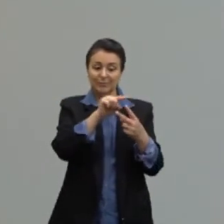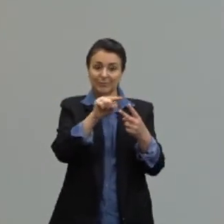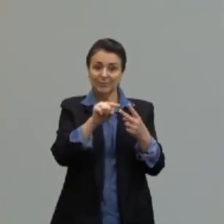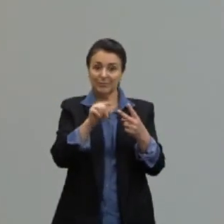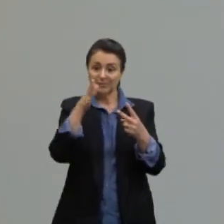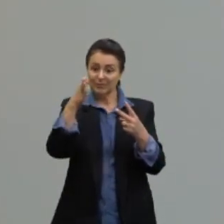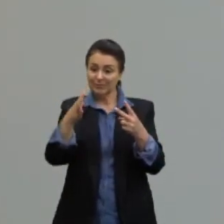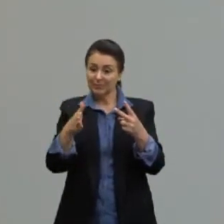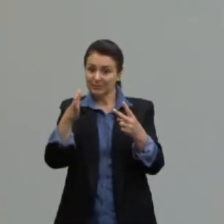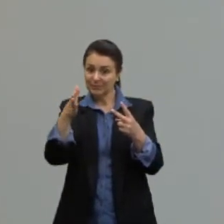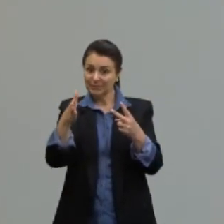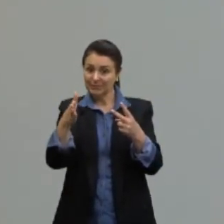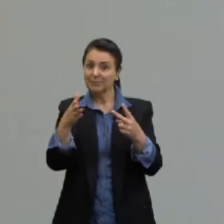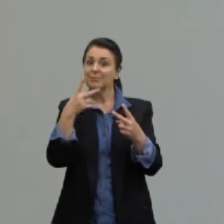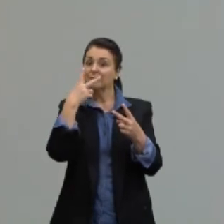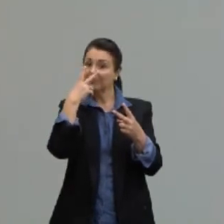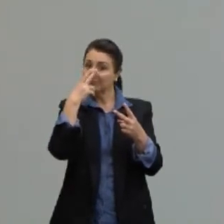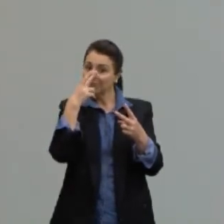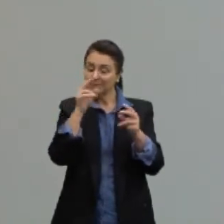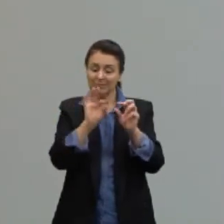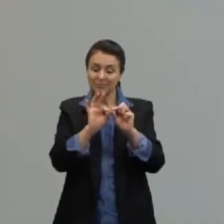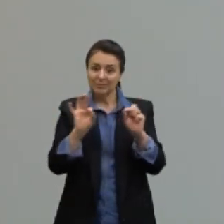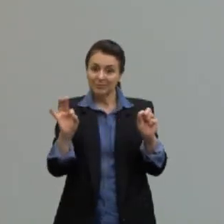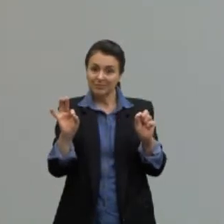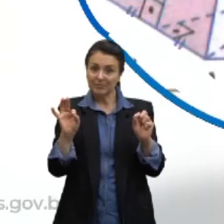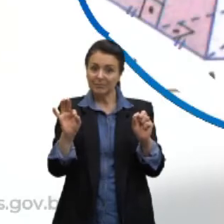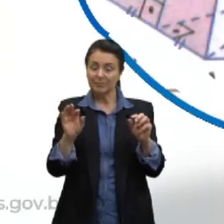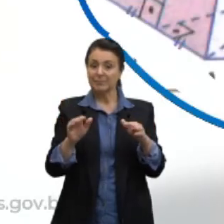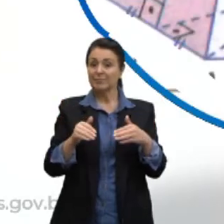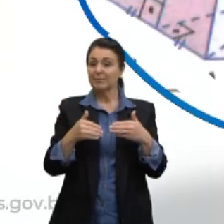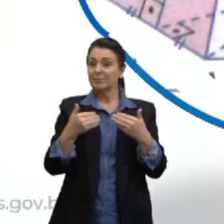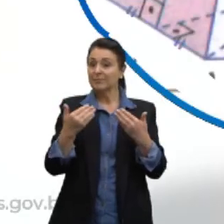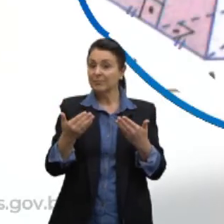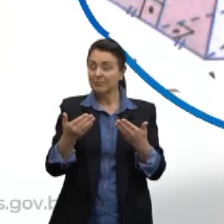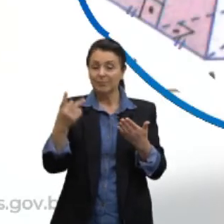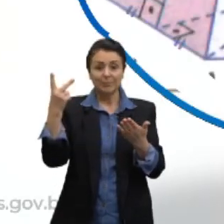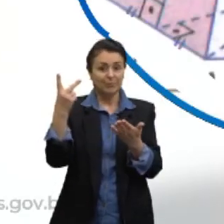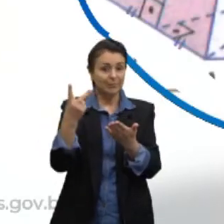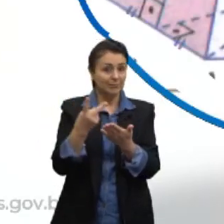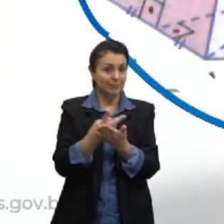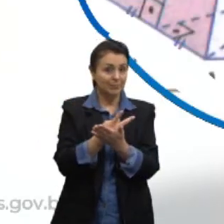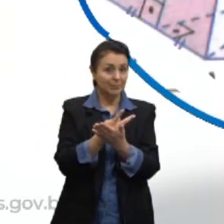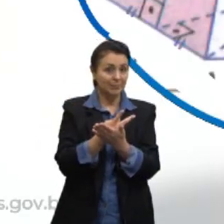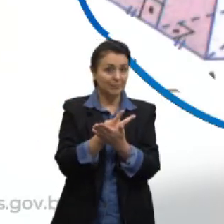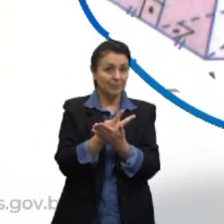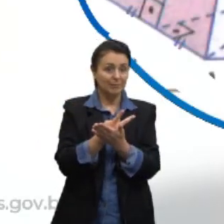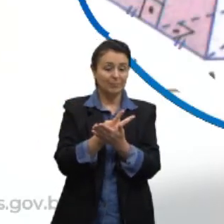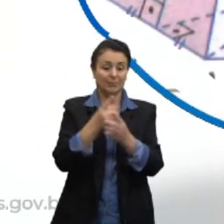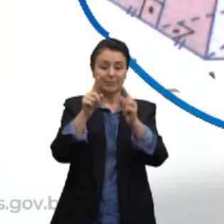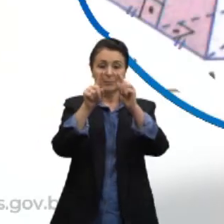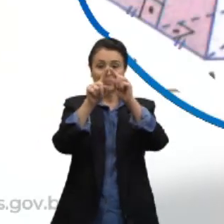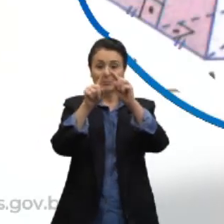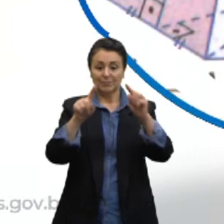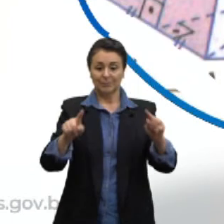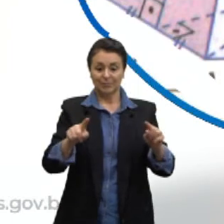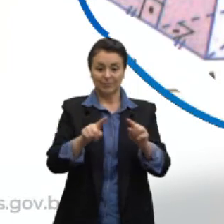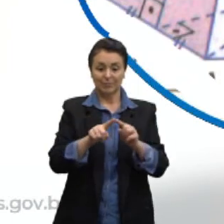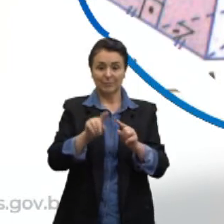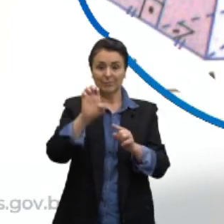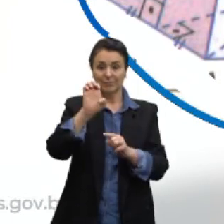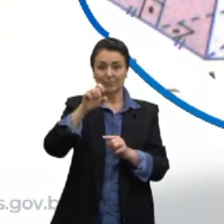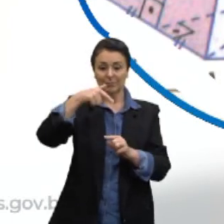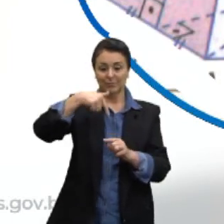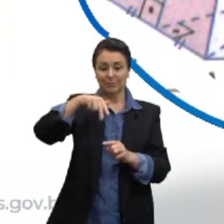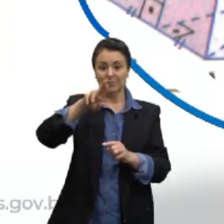com a mesma medida. Quando é que eventualmente ele é uma pirâmide equilátera aqui, o